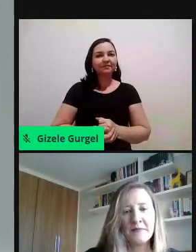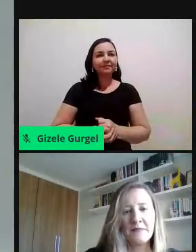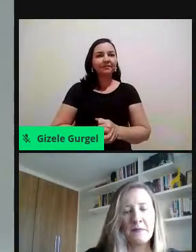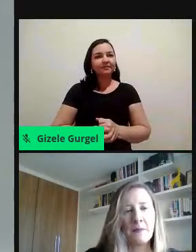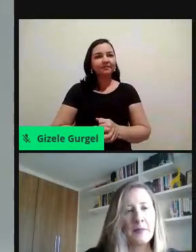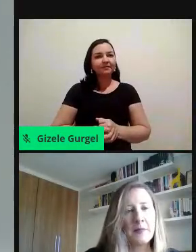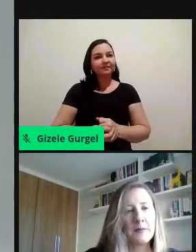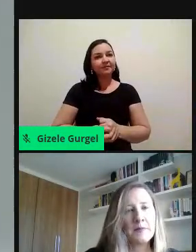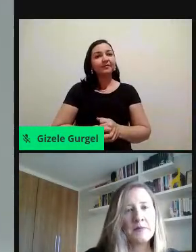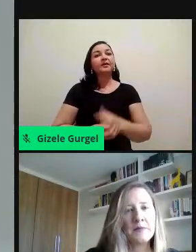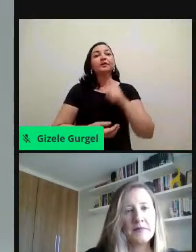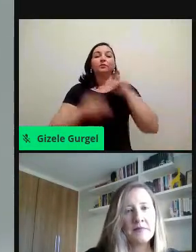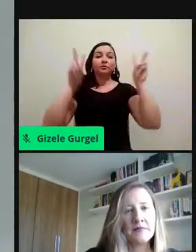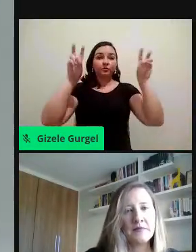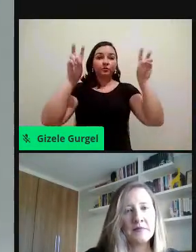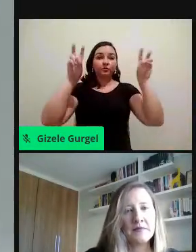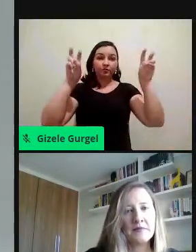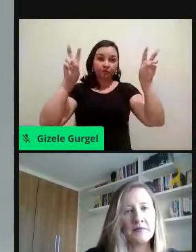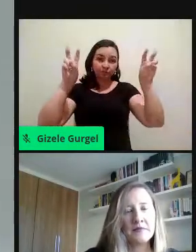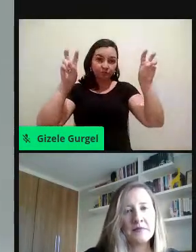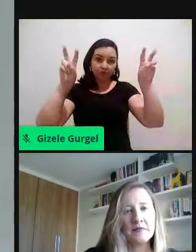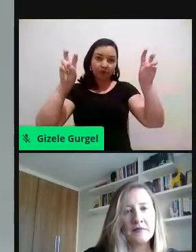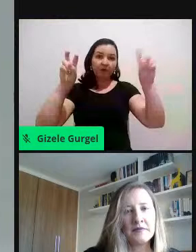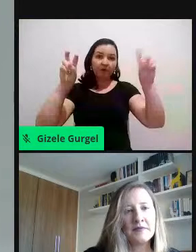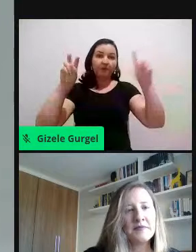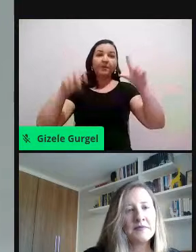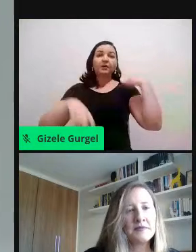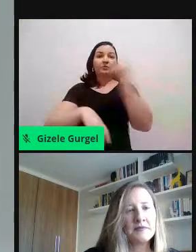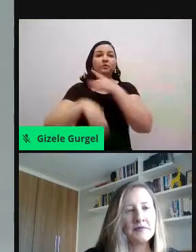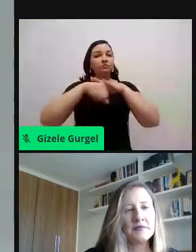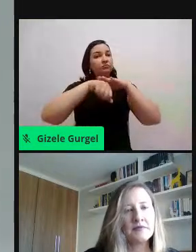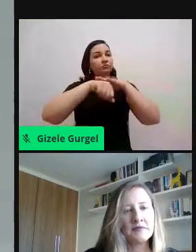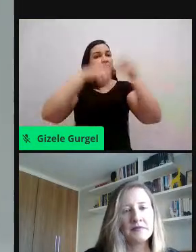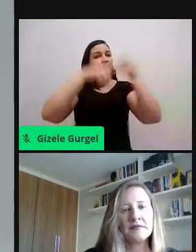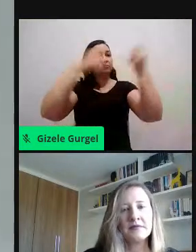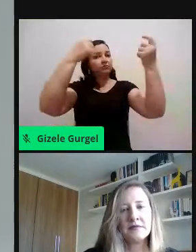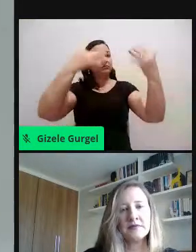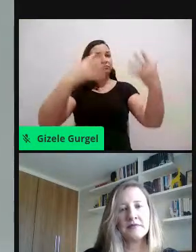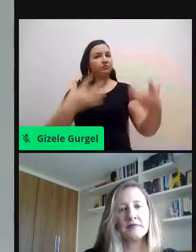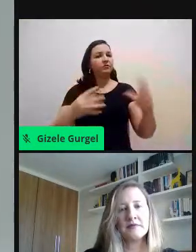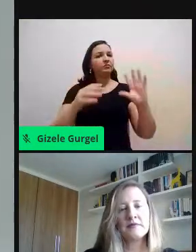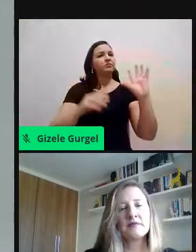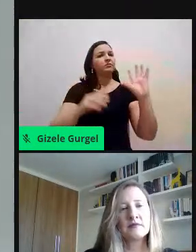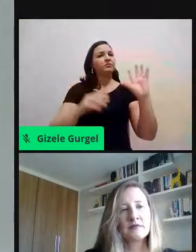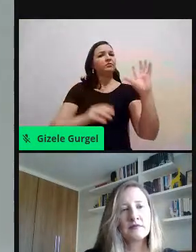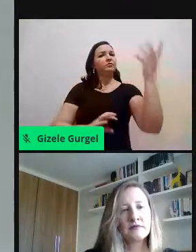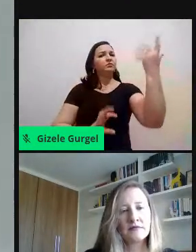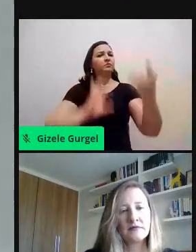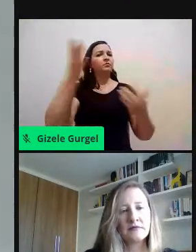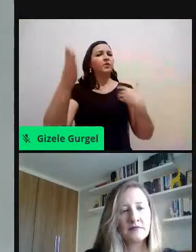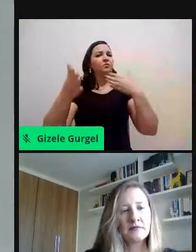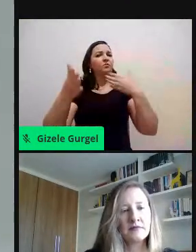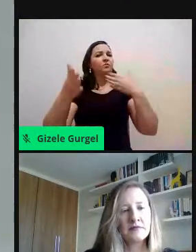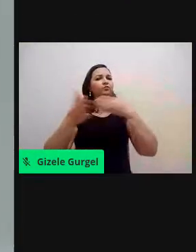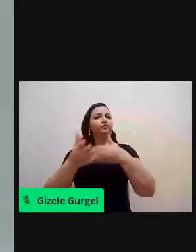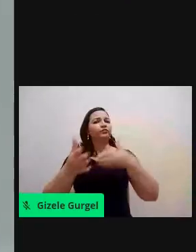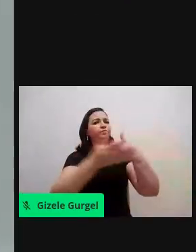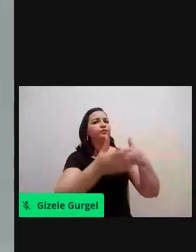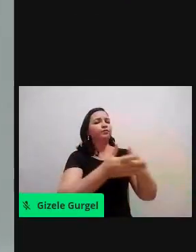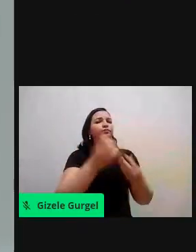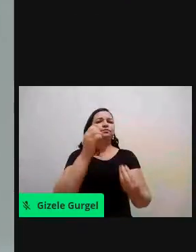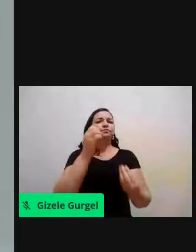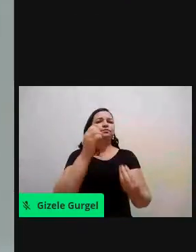Sobre o tema, a gente vai falar um pouco sobre os reflexos da pandemia, que impacto ele causou,